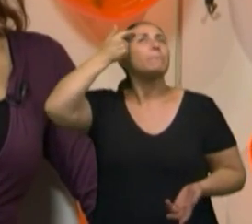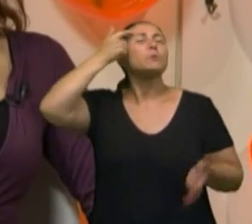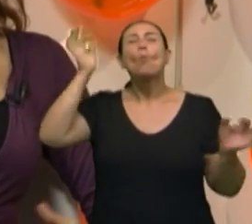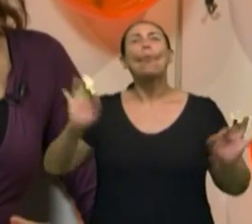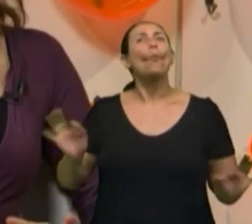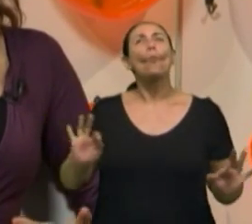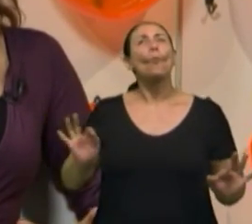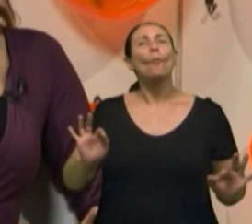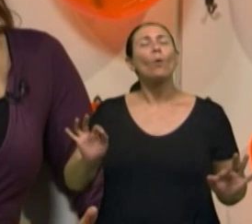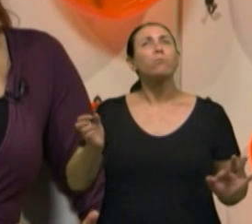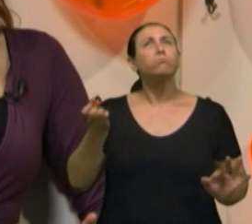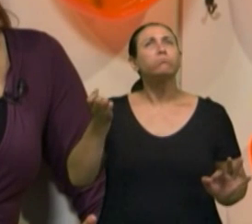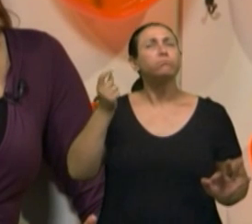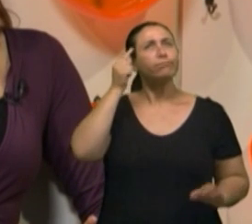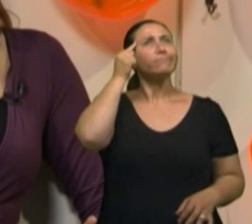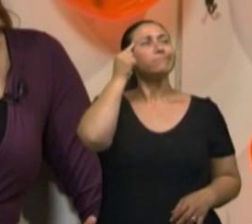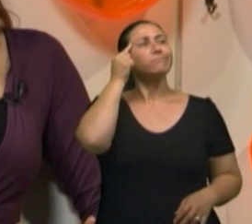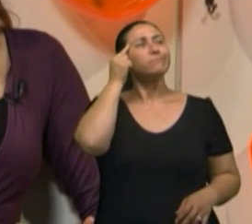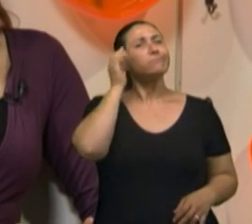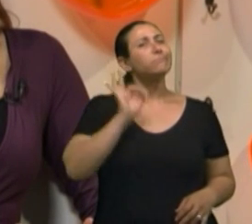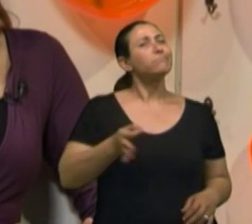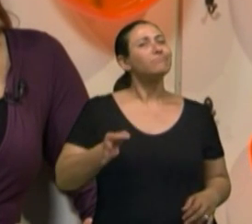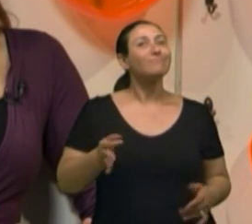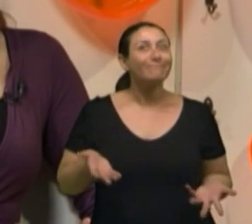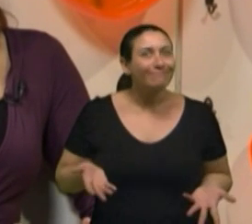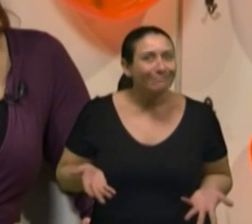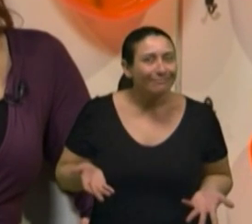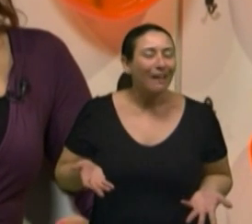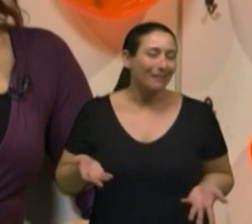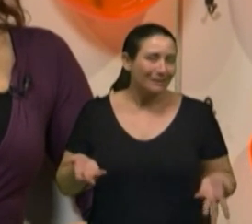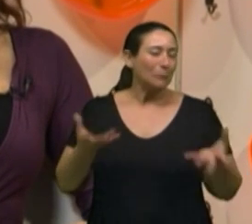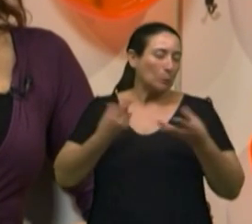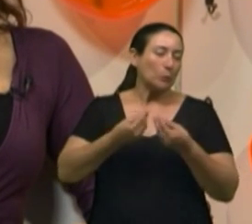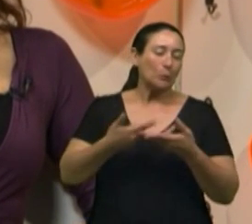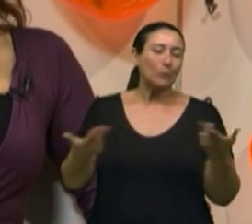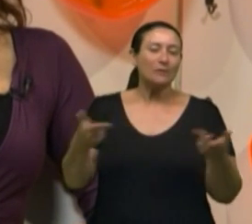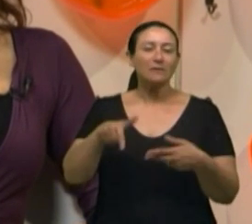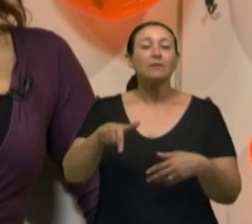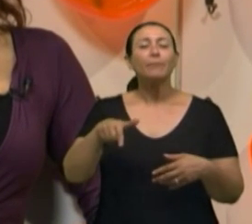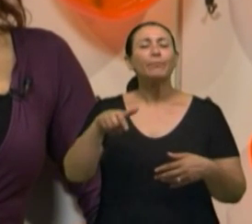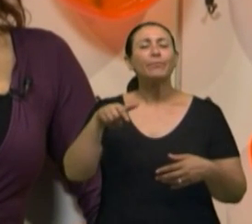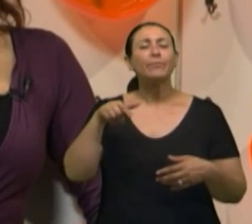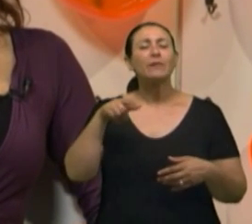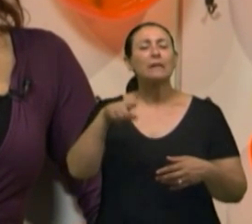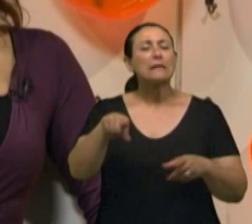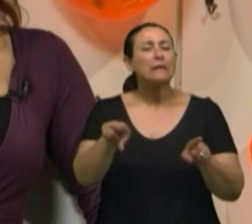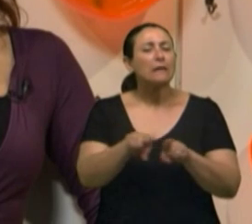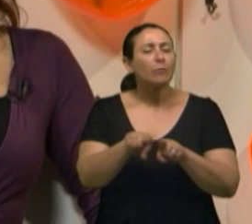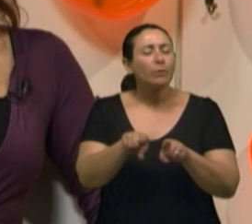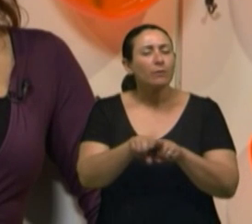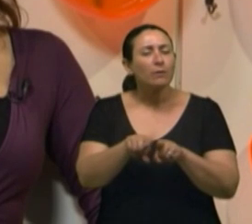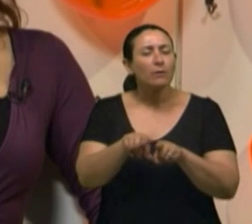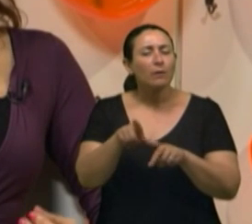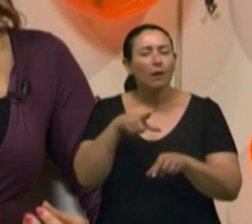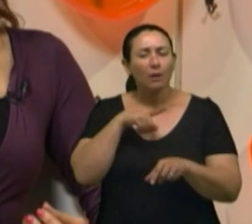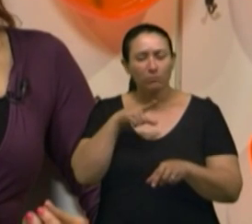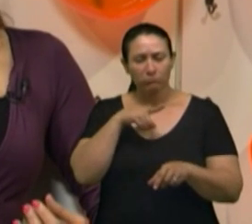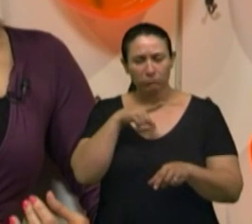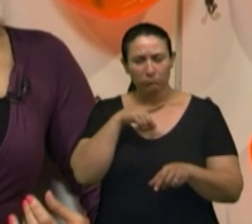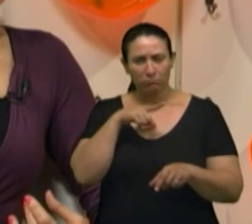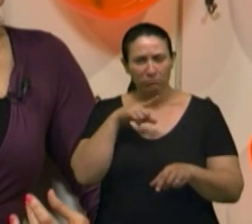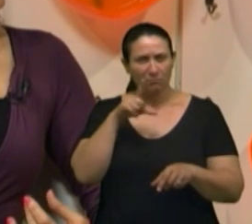pensado e agora vão ter que parar para pensar. Claro. Claro. Então, além disso, nós temos